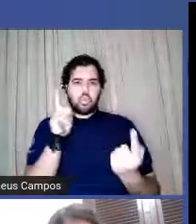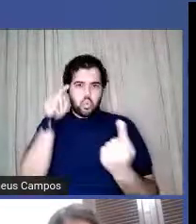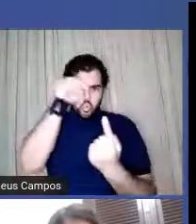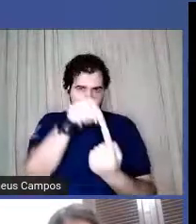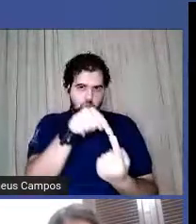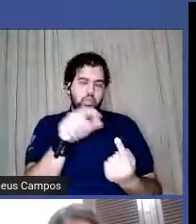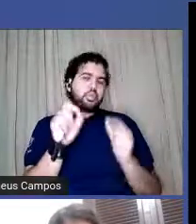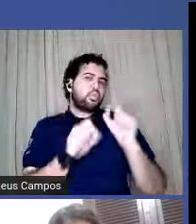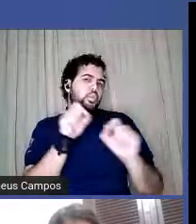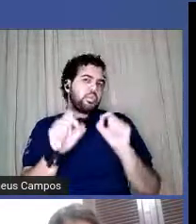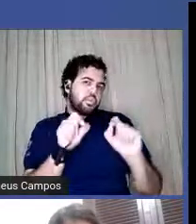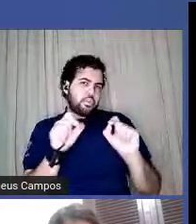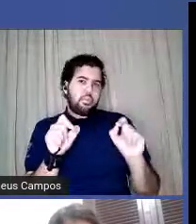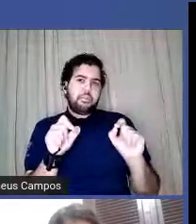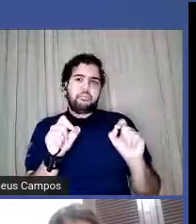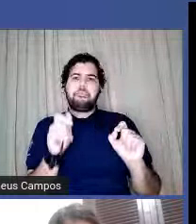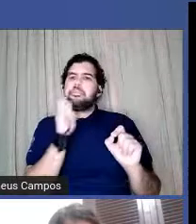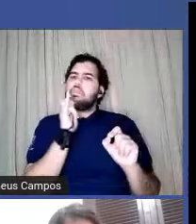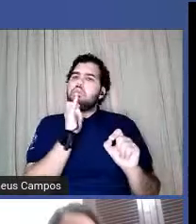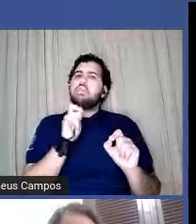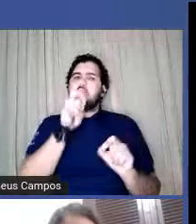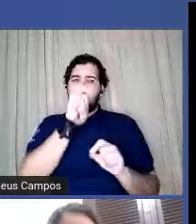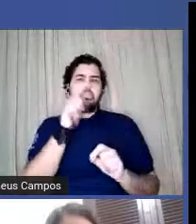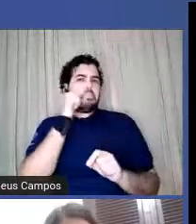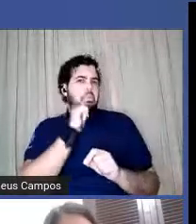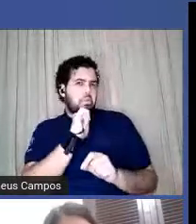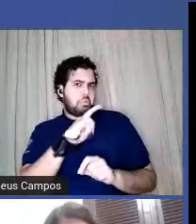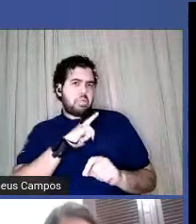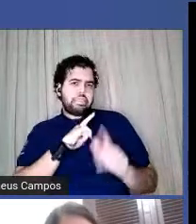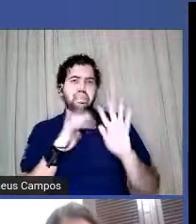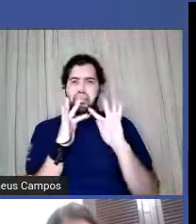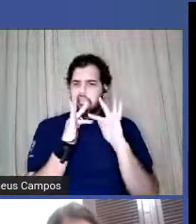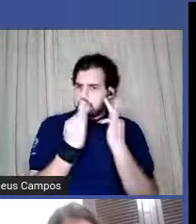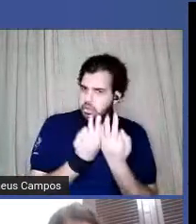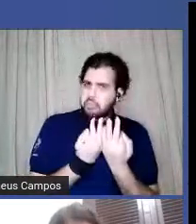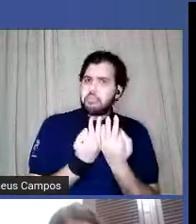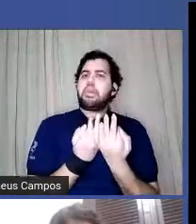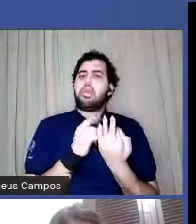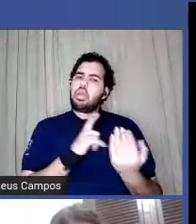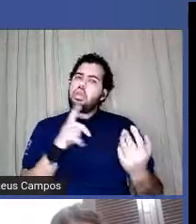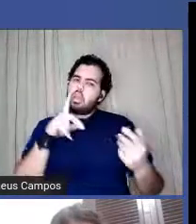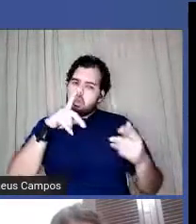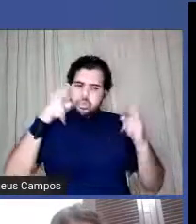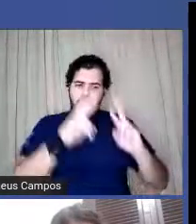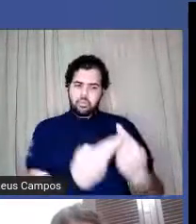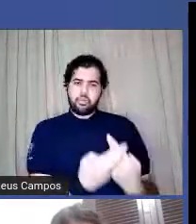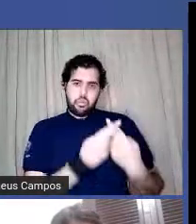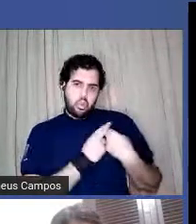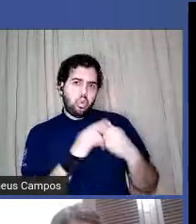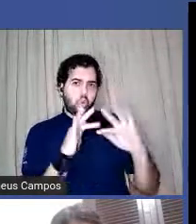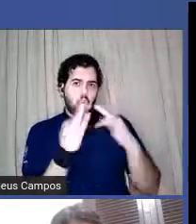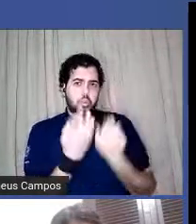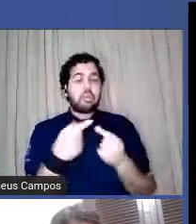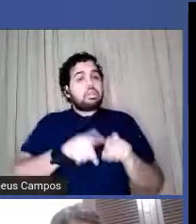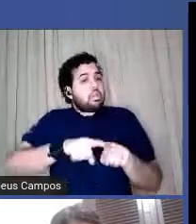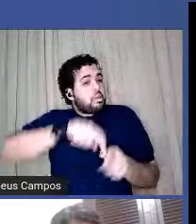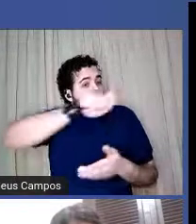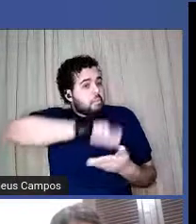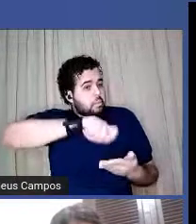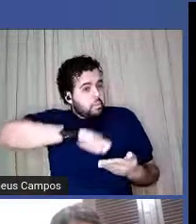de... Você é uma mãe de família, né? Tem sua família e tal. Então, é uma pessoa que faz a escrita, né? Mas,